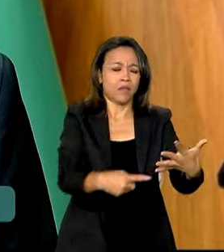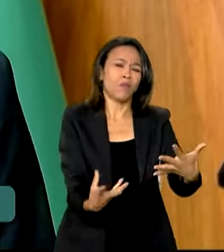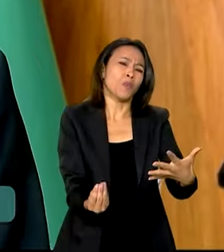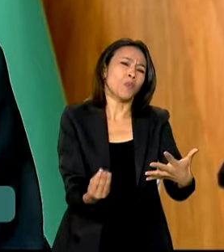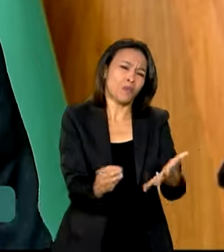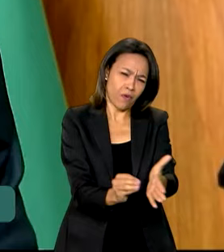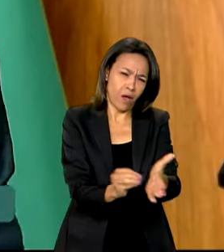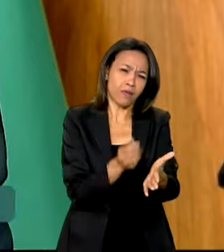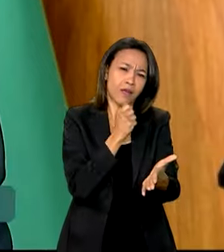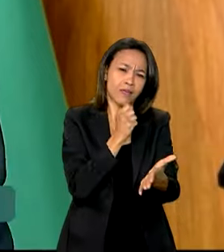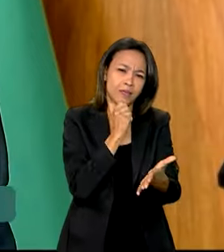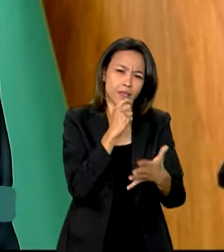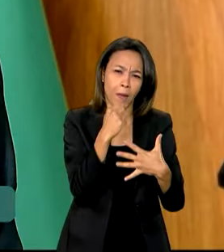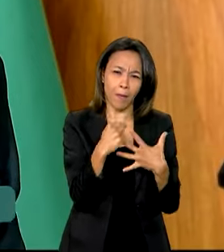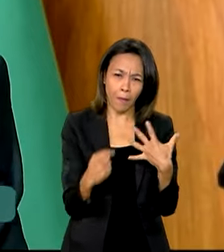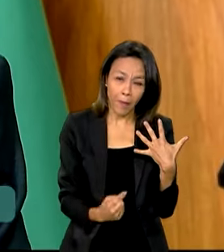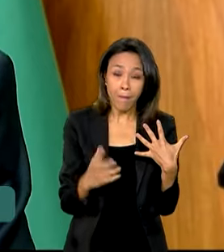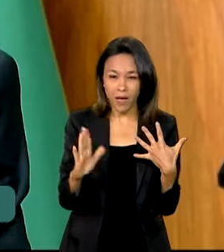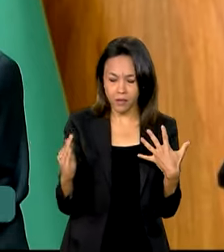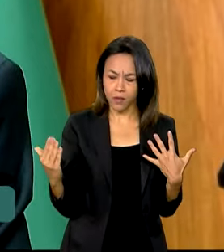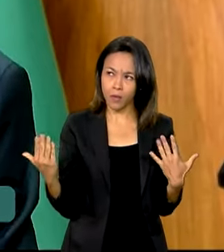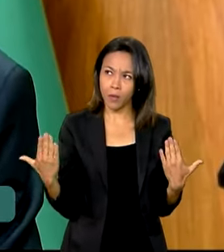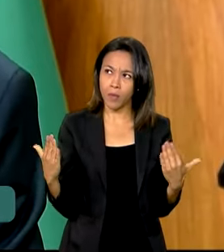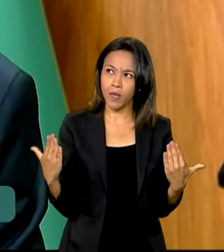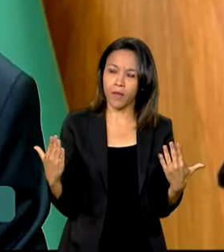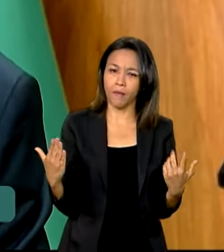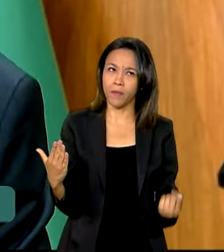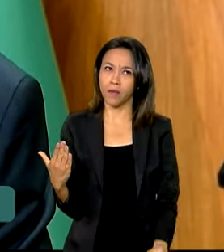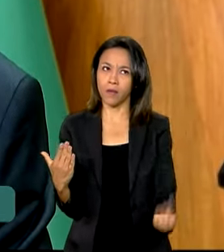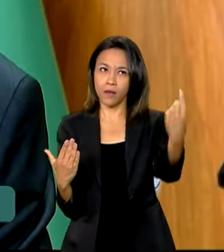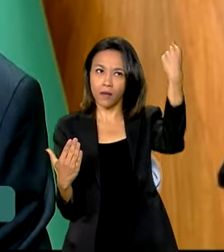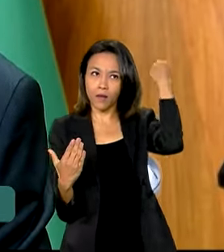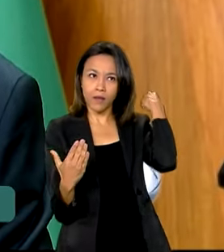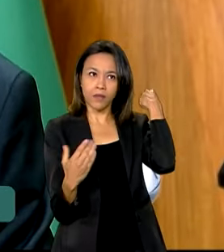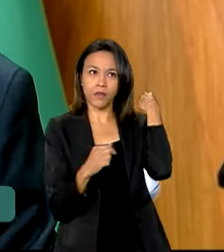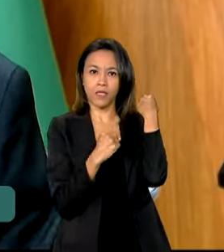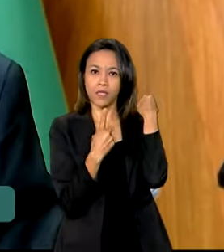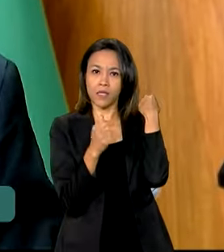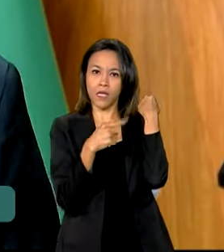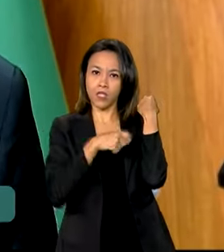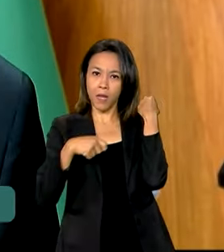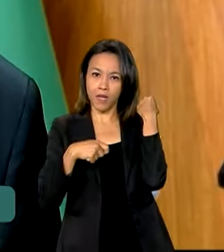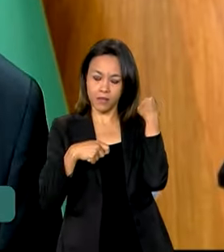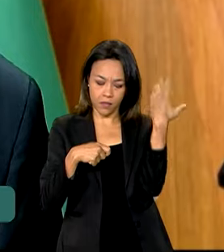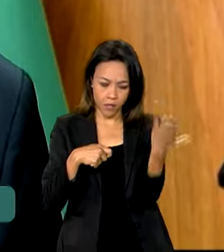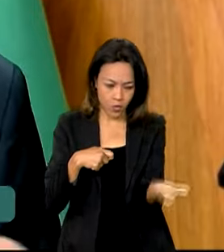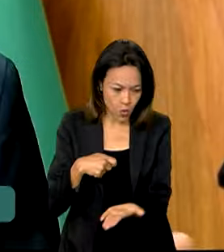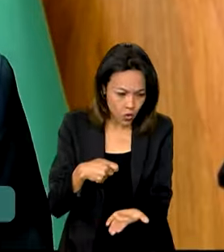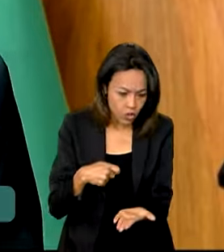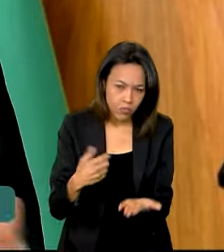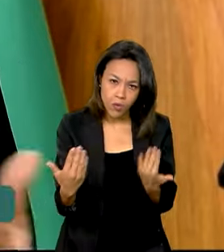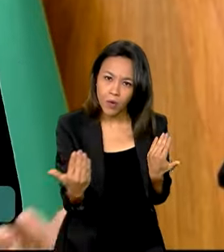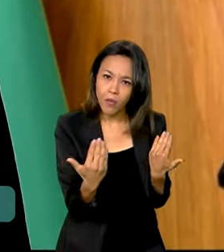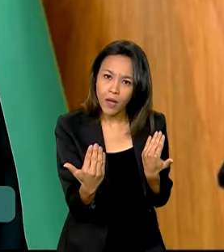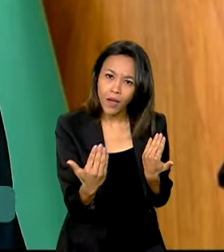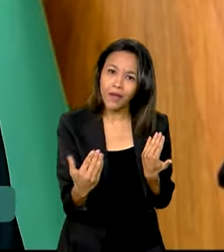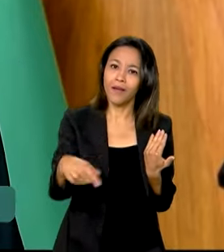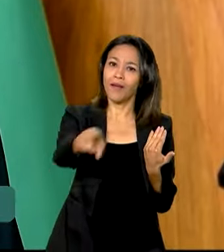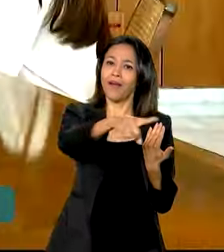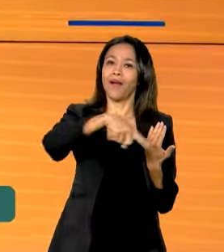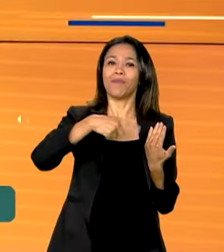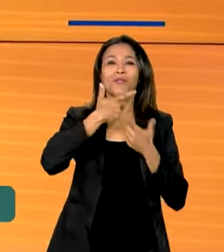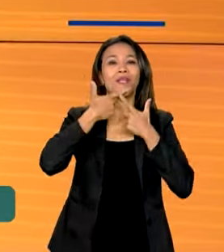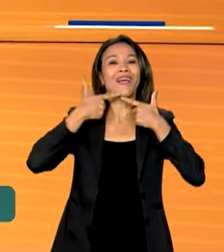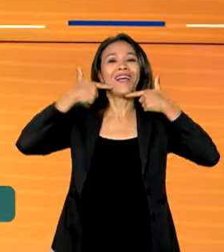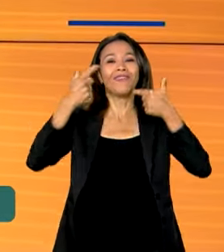povo precisa. Mas a gente comparar com o que era 17 meses atrás e a gente viu o Brasil de hoje, as pessoas voltaram até